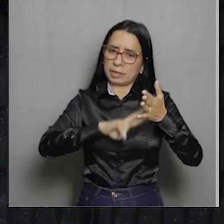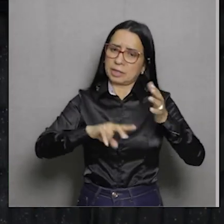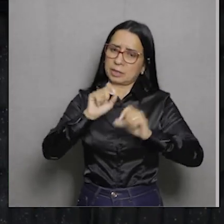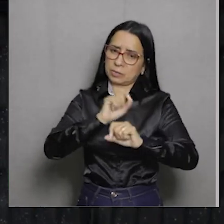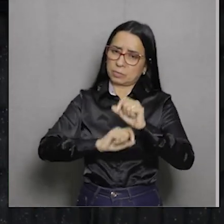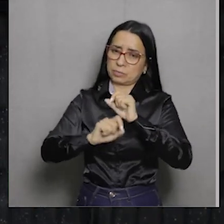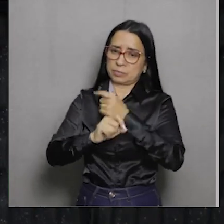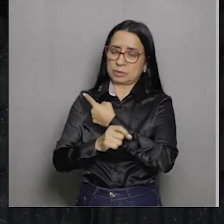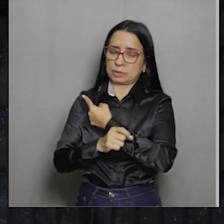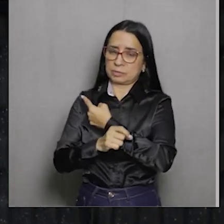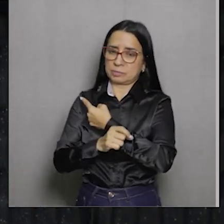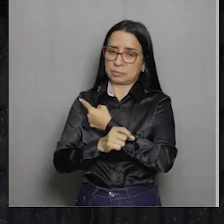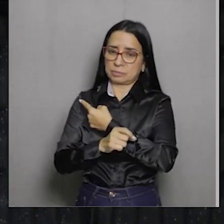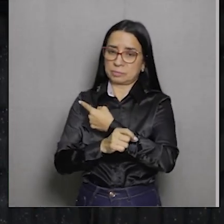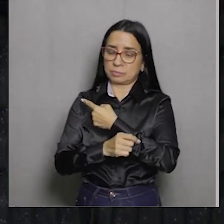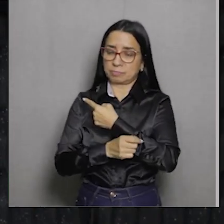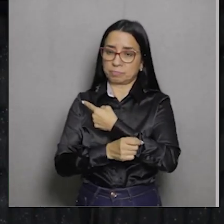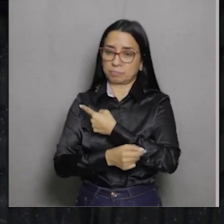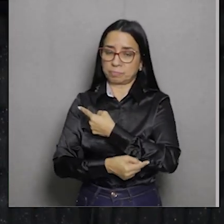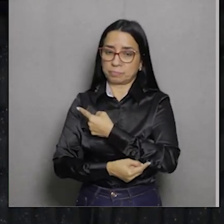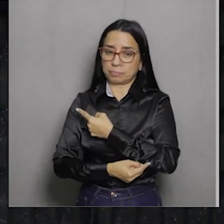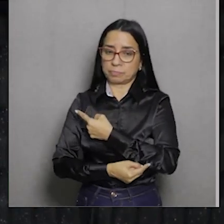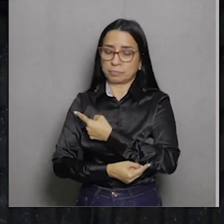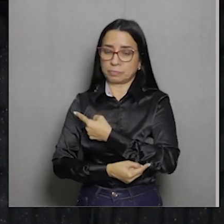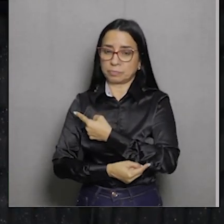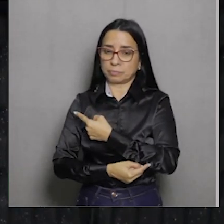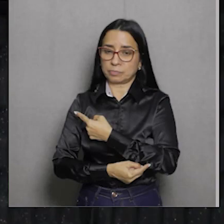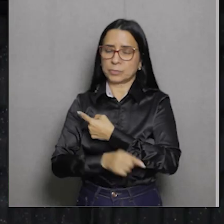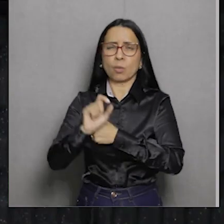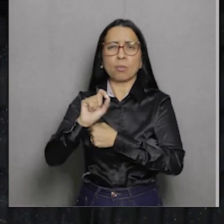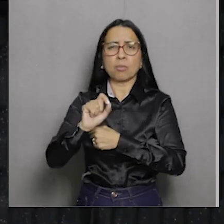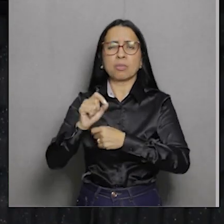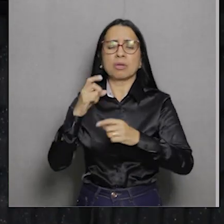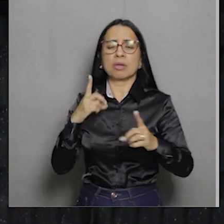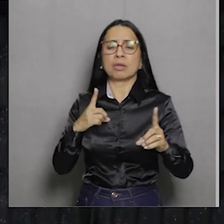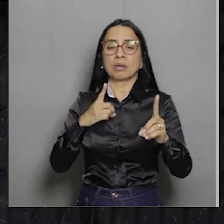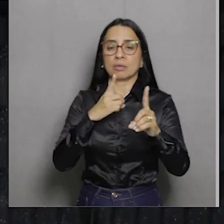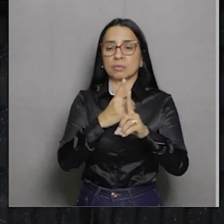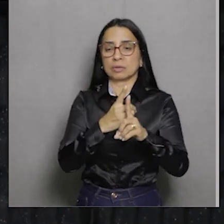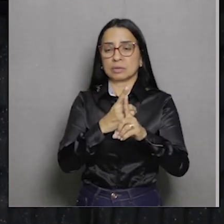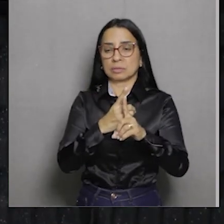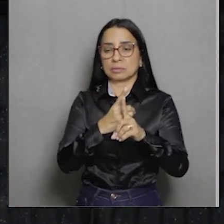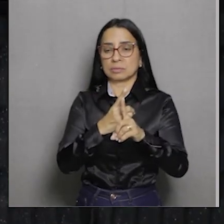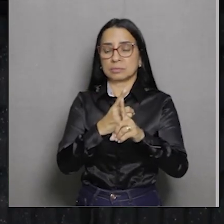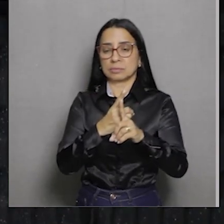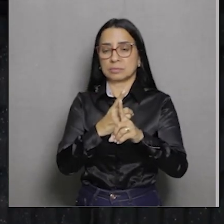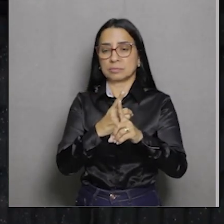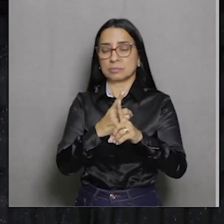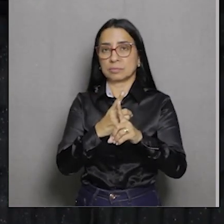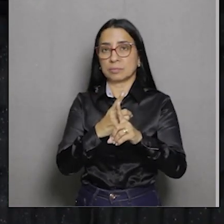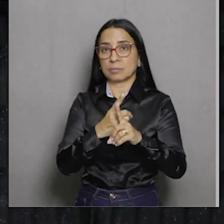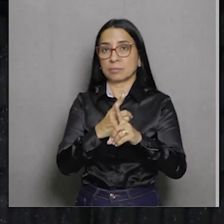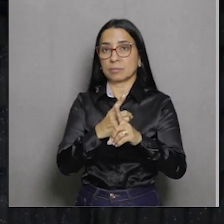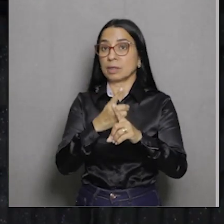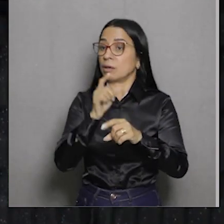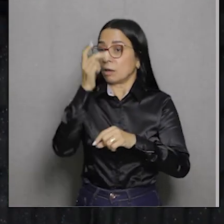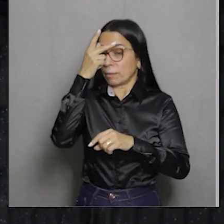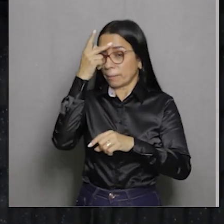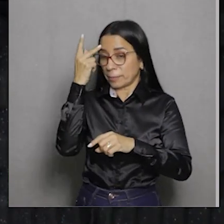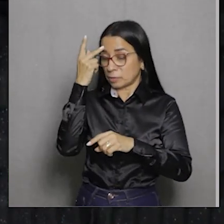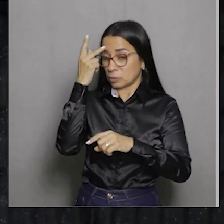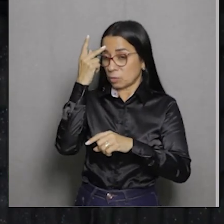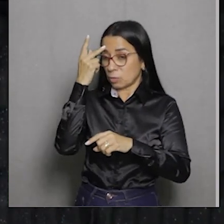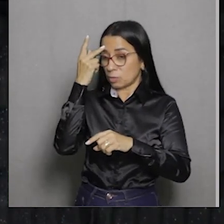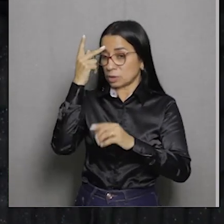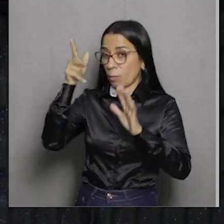devassa, da Inconfidência Mineira, o que encontramos? Os envolvidos, olha aí, são filhos de Minas. Não é